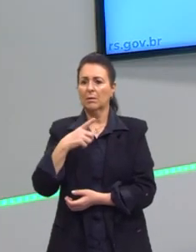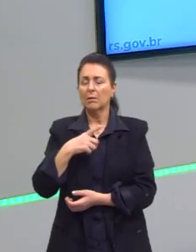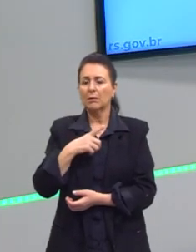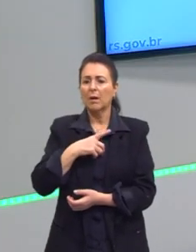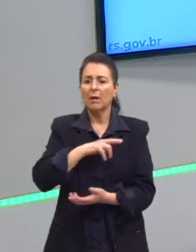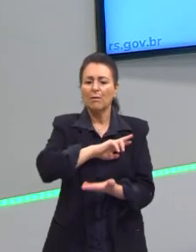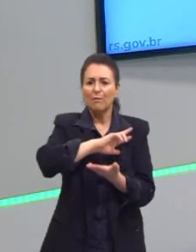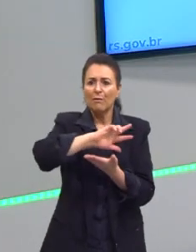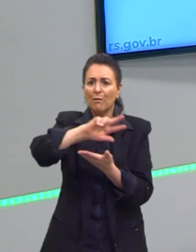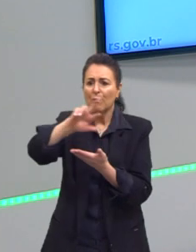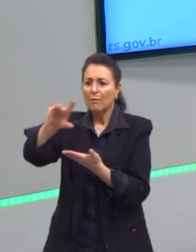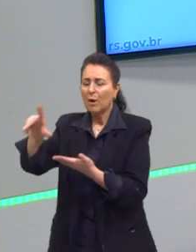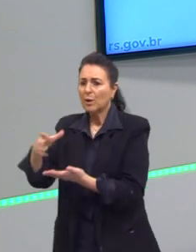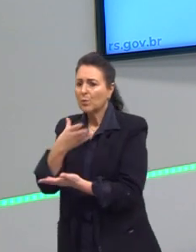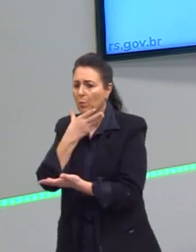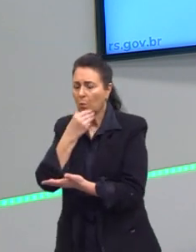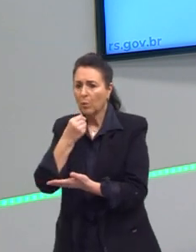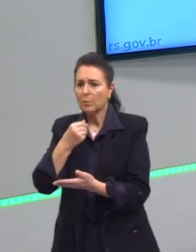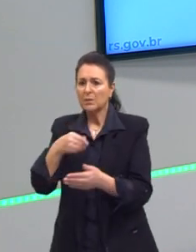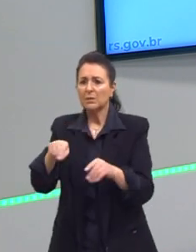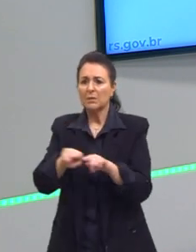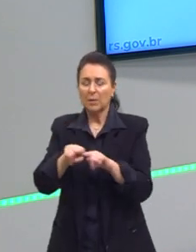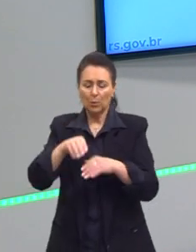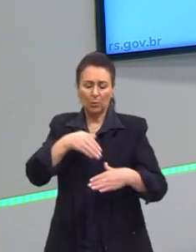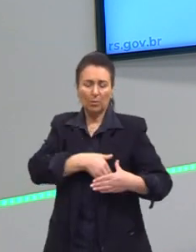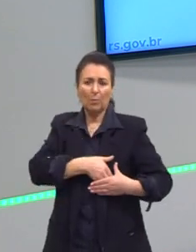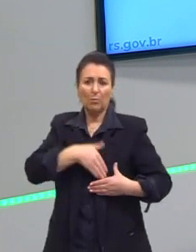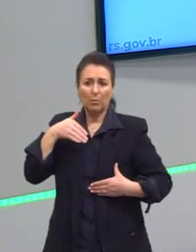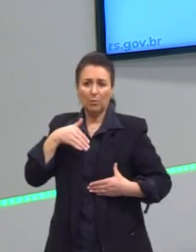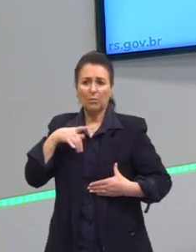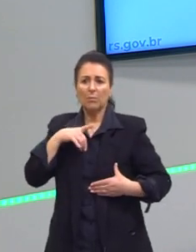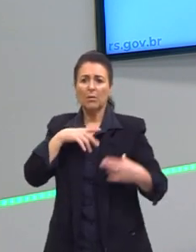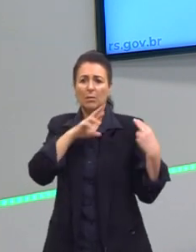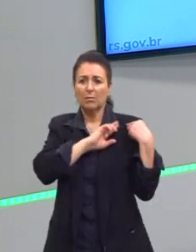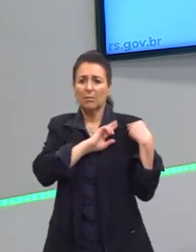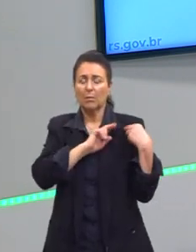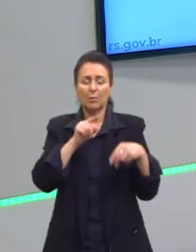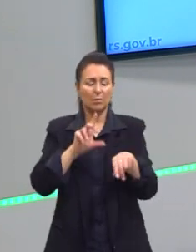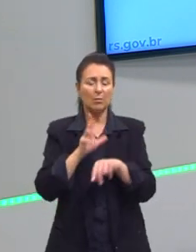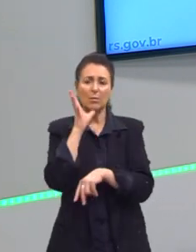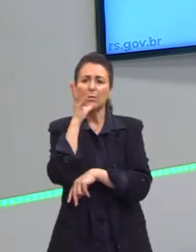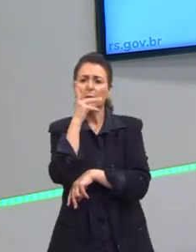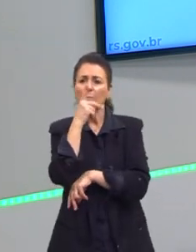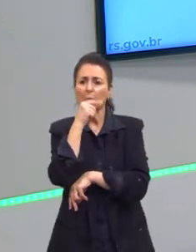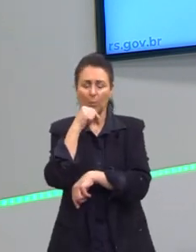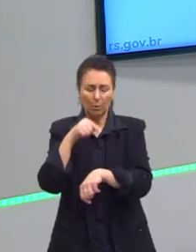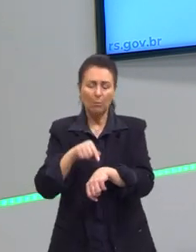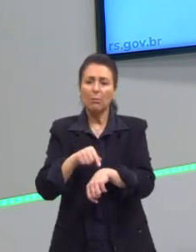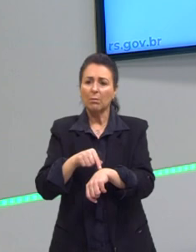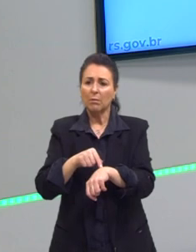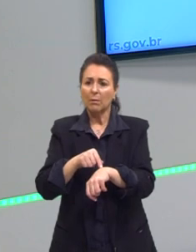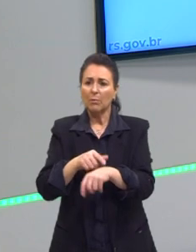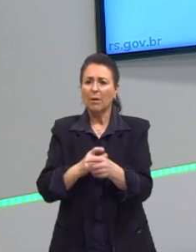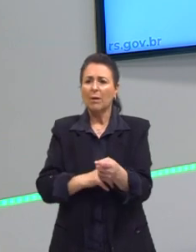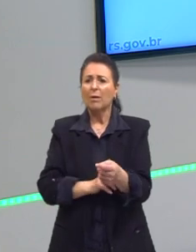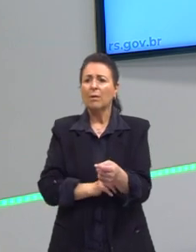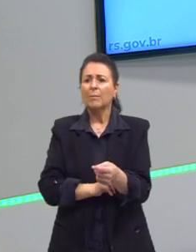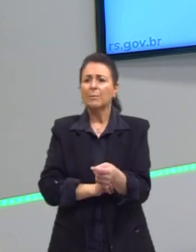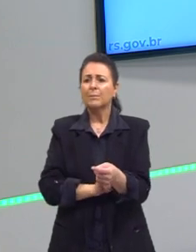período do terror, depois do Napoleão. Então, eles levam um tempo ainda para verificar,